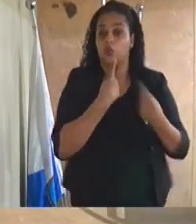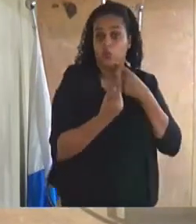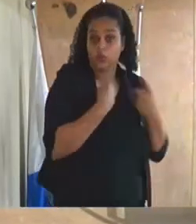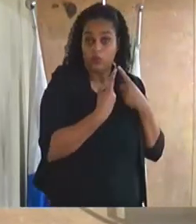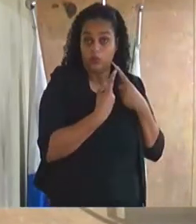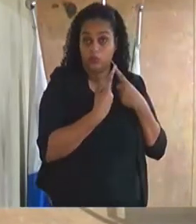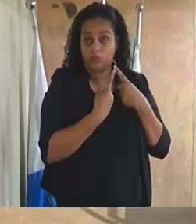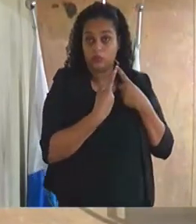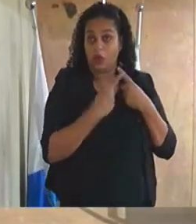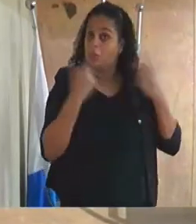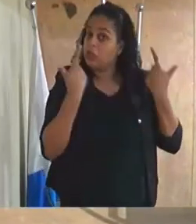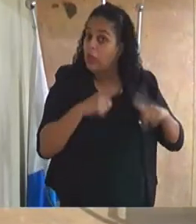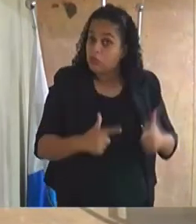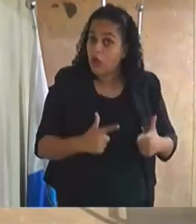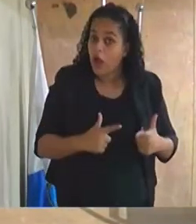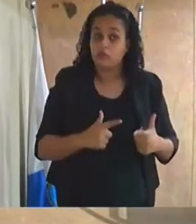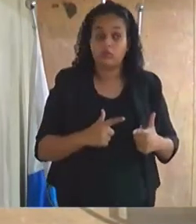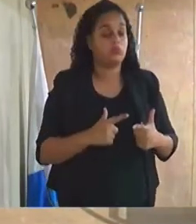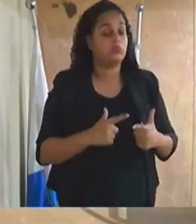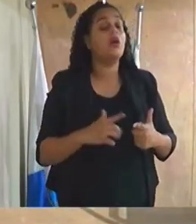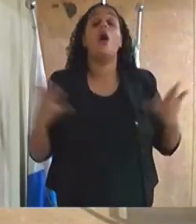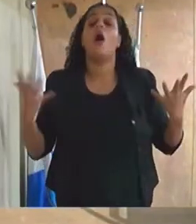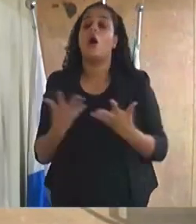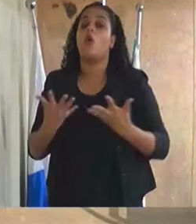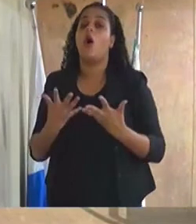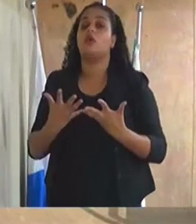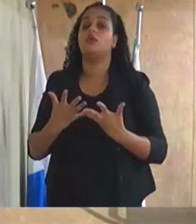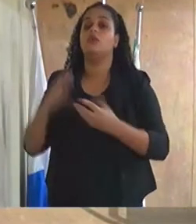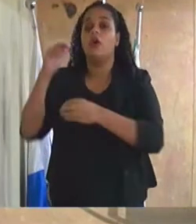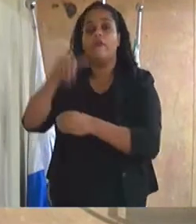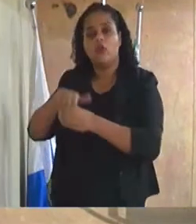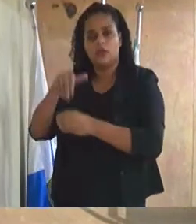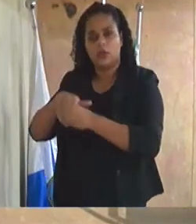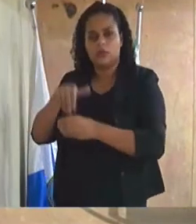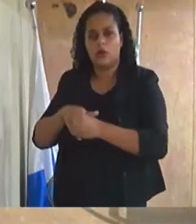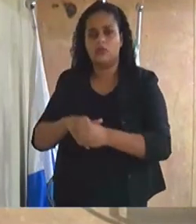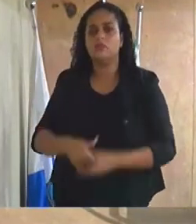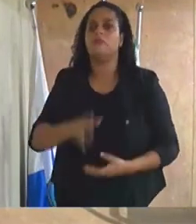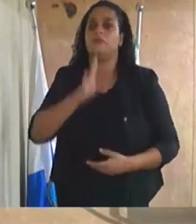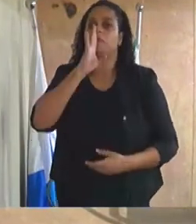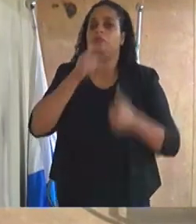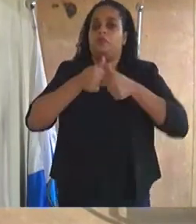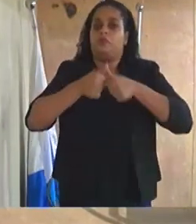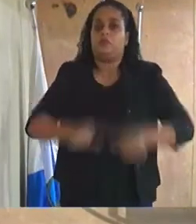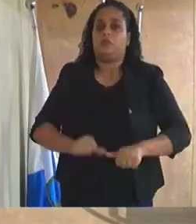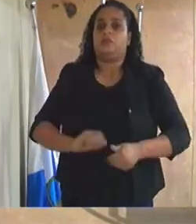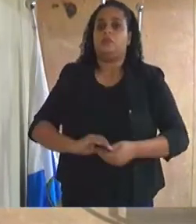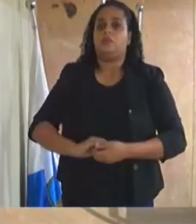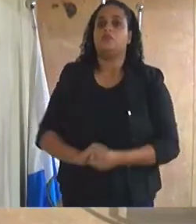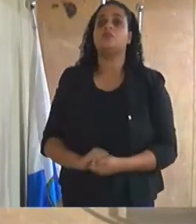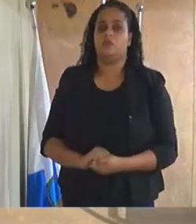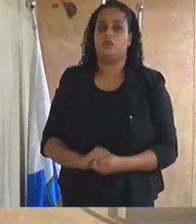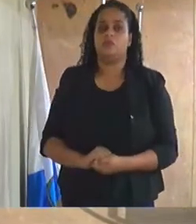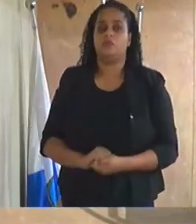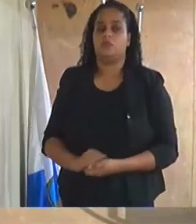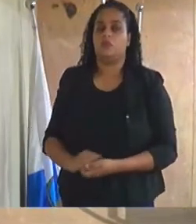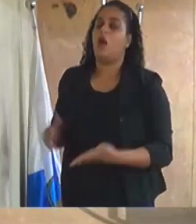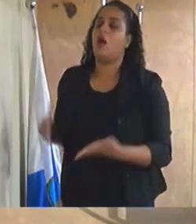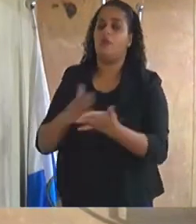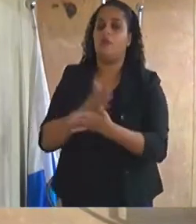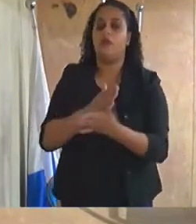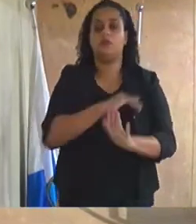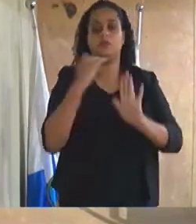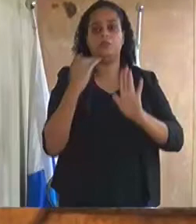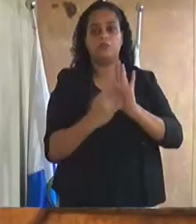não havendo quem queira discutir a matéria encontra-se em votação vereadores que aprovam permaneçam como estão aprovado por